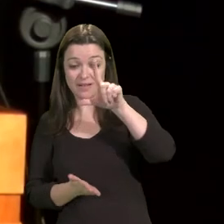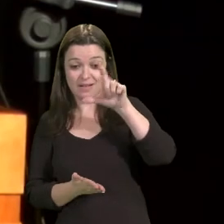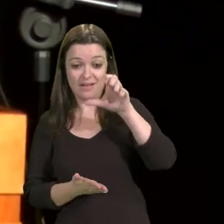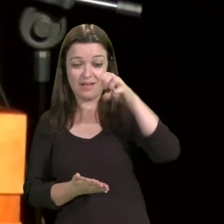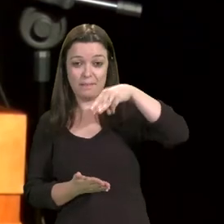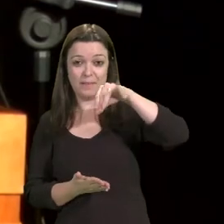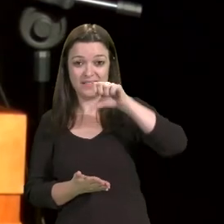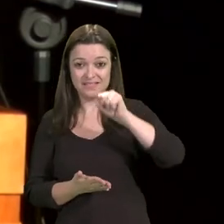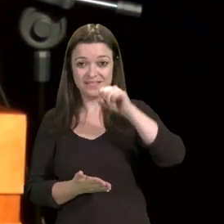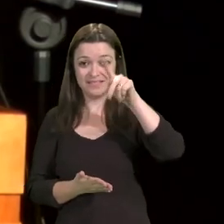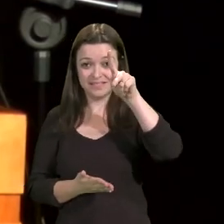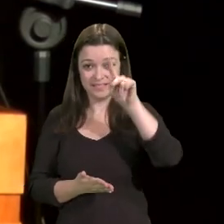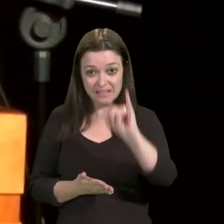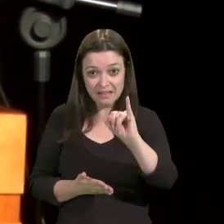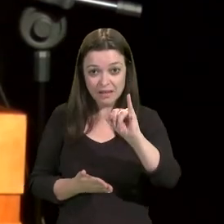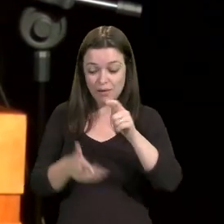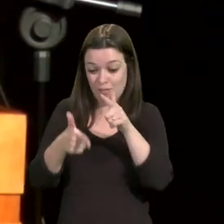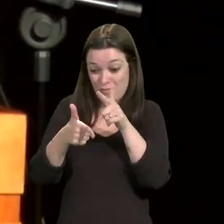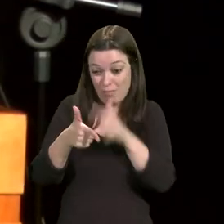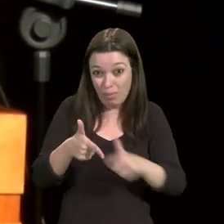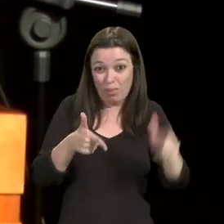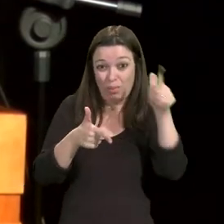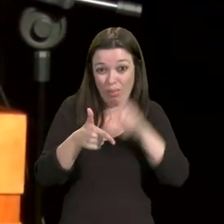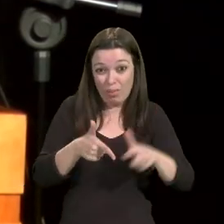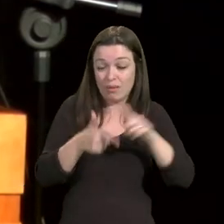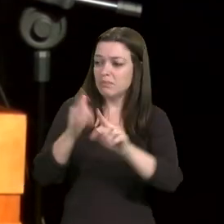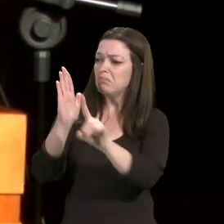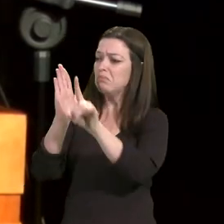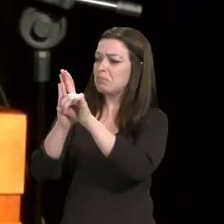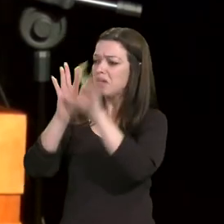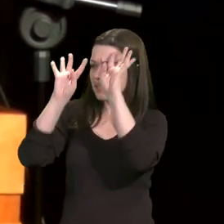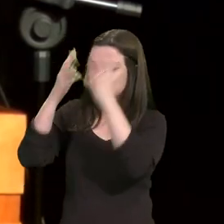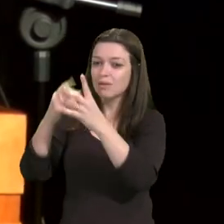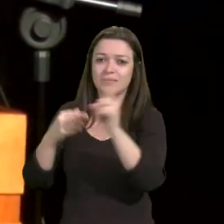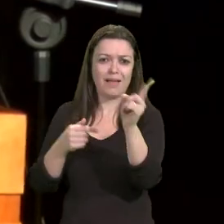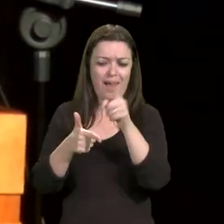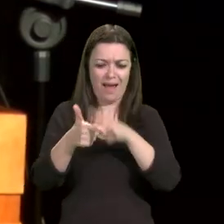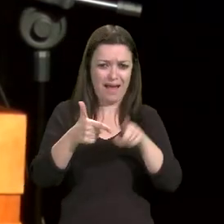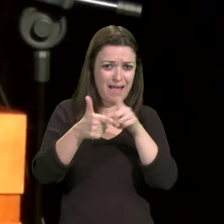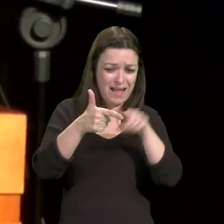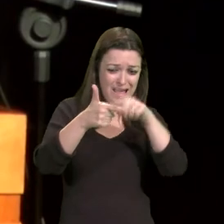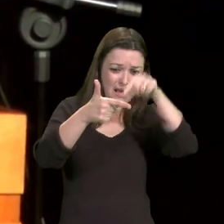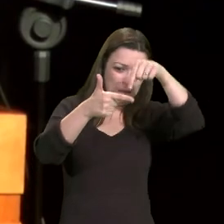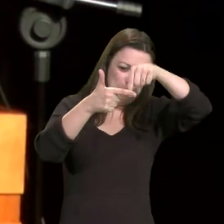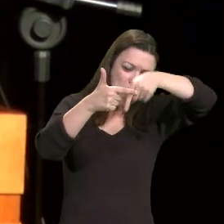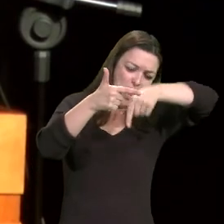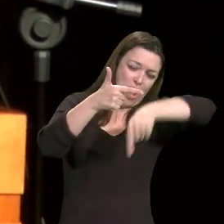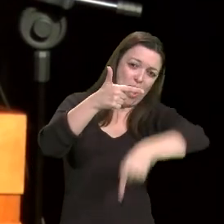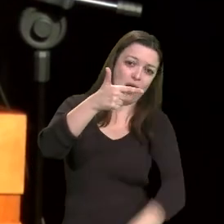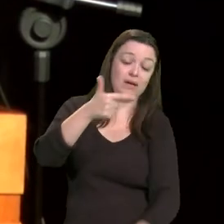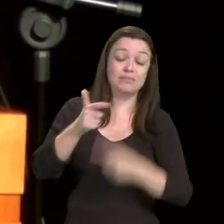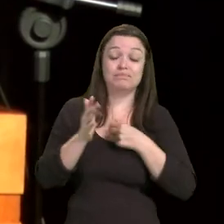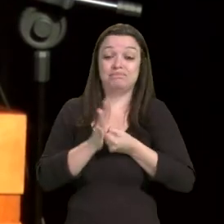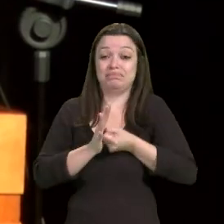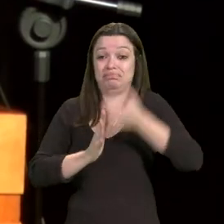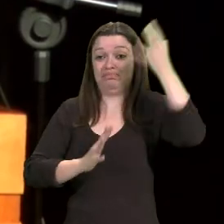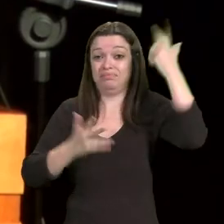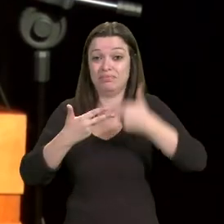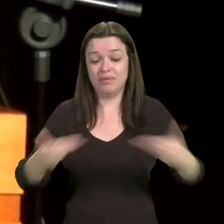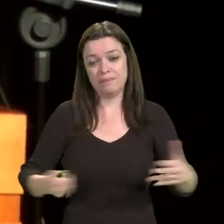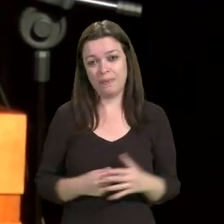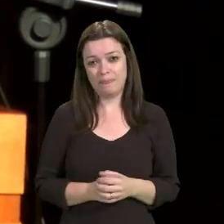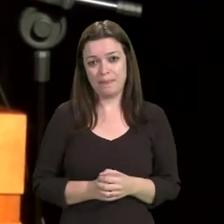família grande os problemas. Se há problemas como